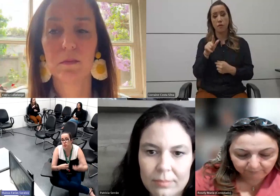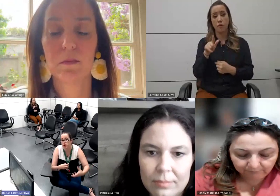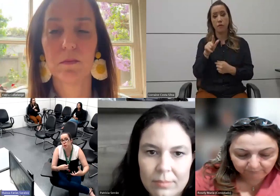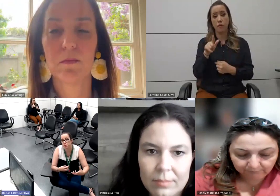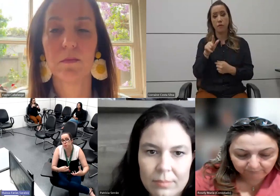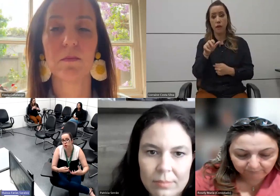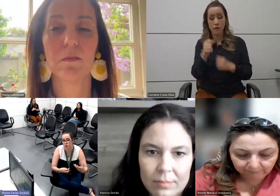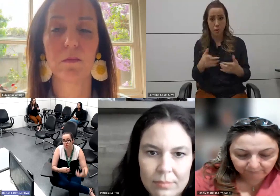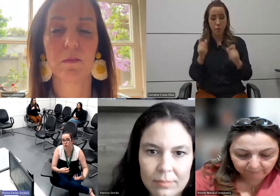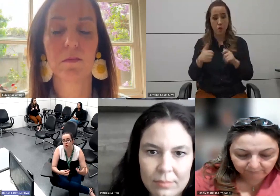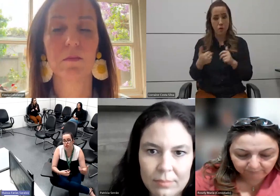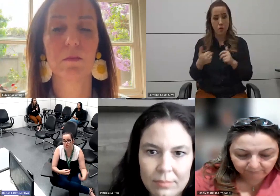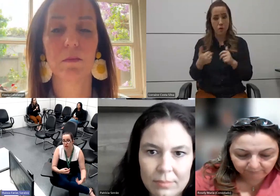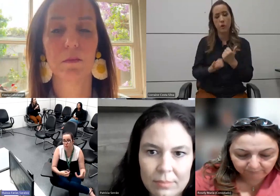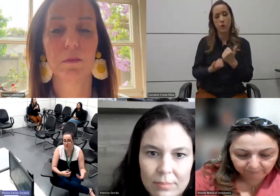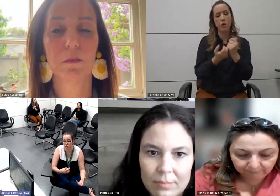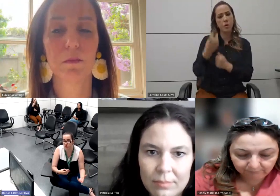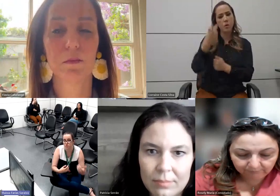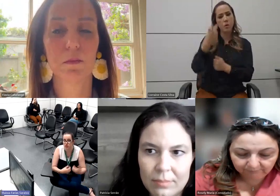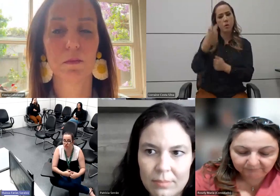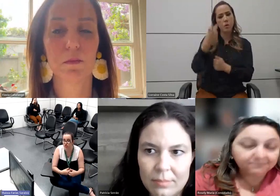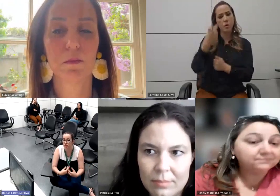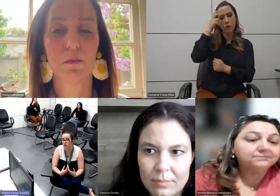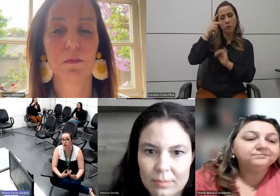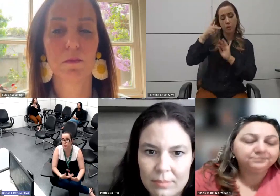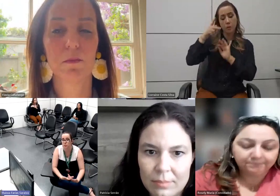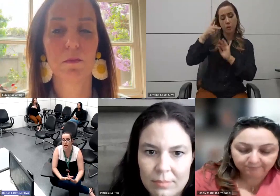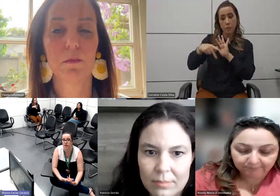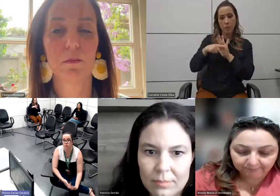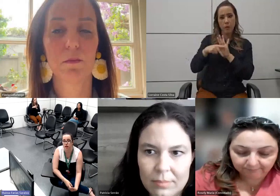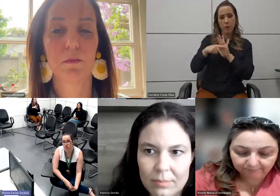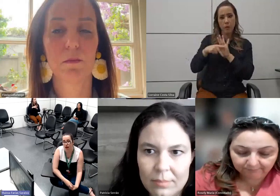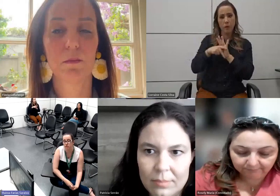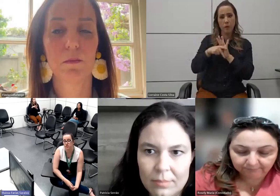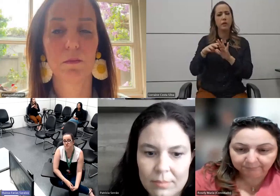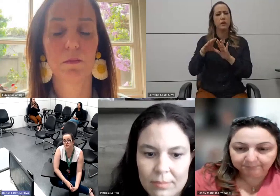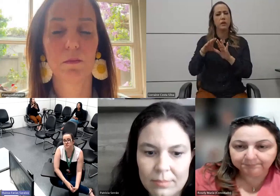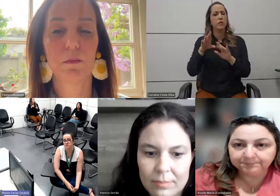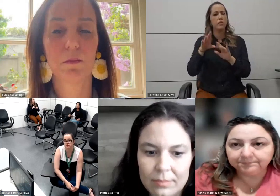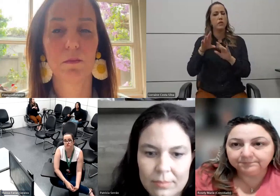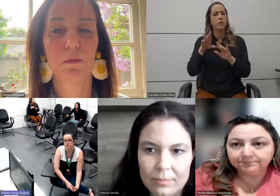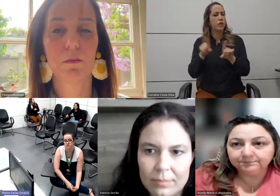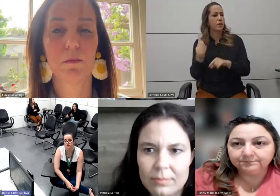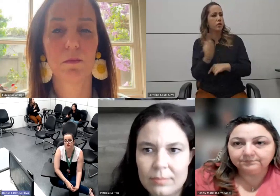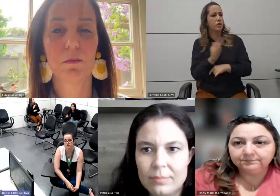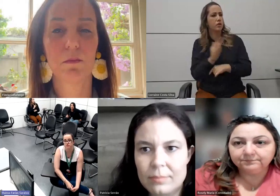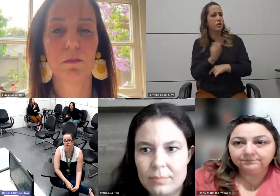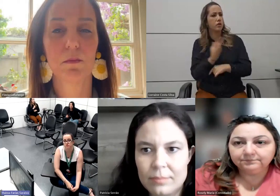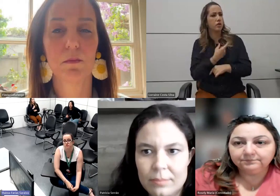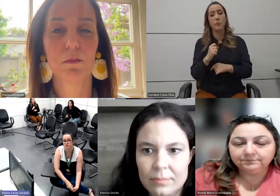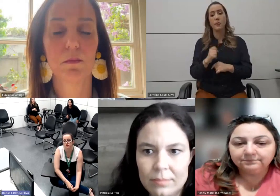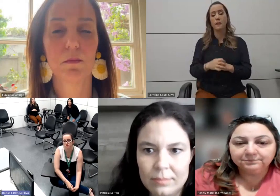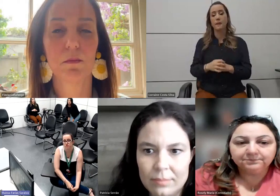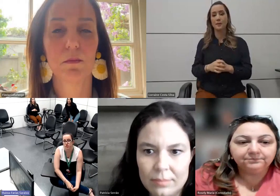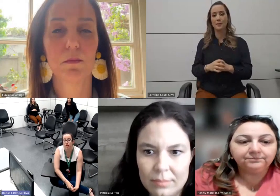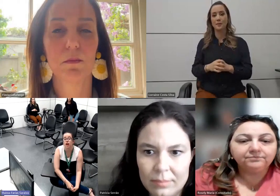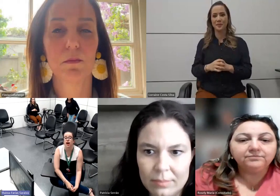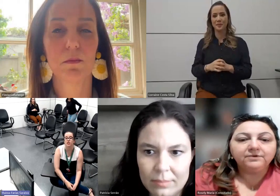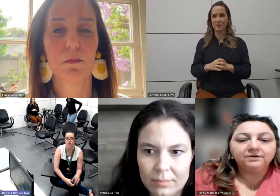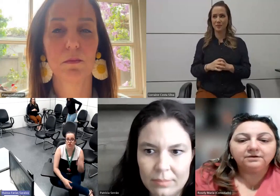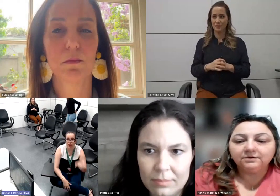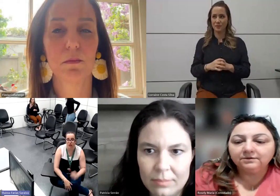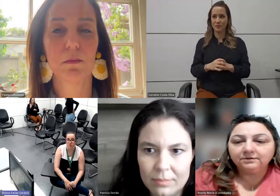pode contribuir para uma cultura de capacitismo que a gente ainda não está preparada para lutar? Deixa eu trocar livros